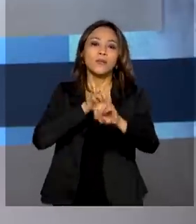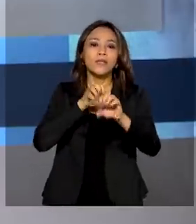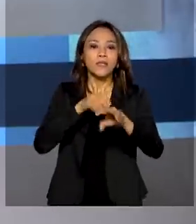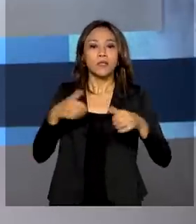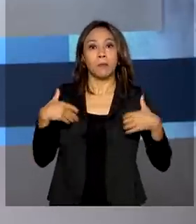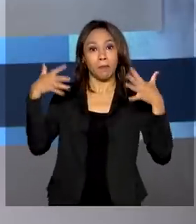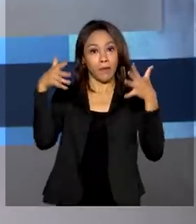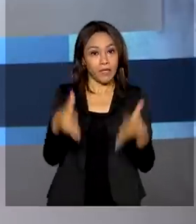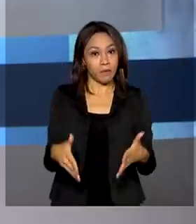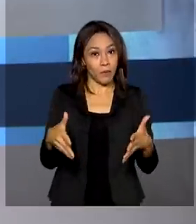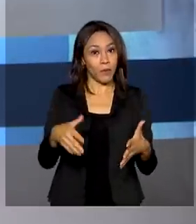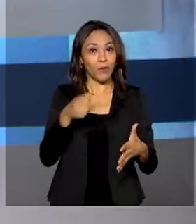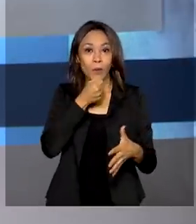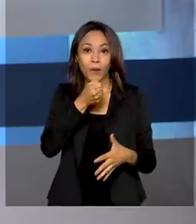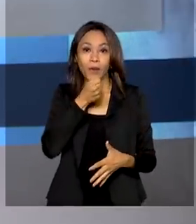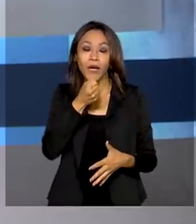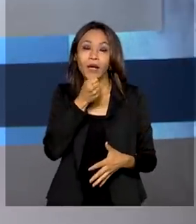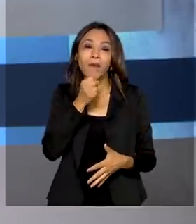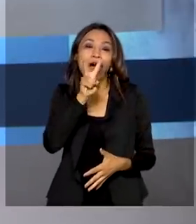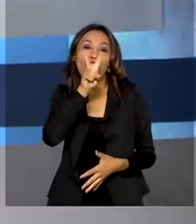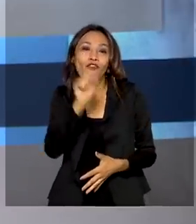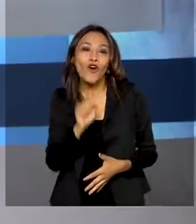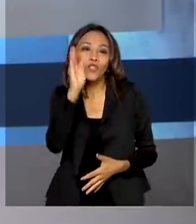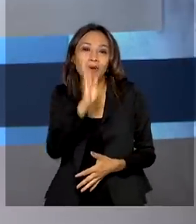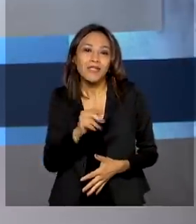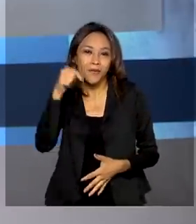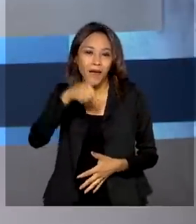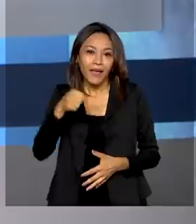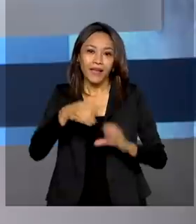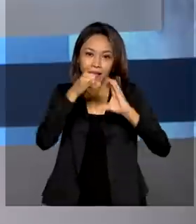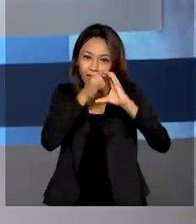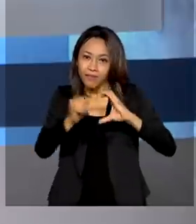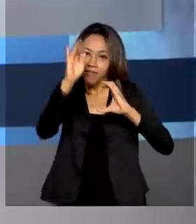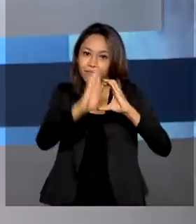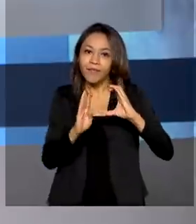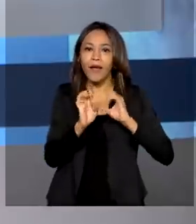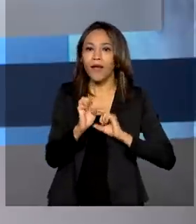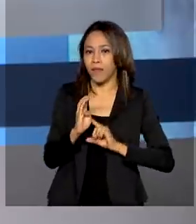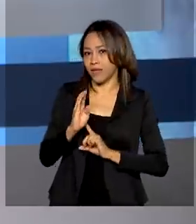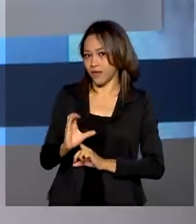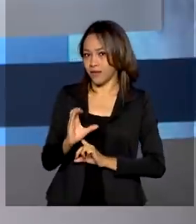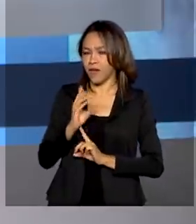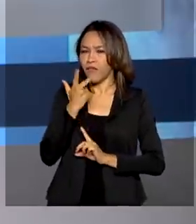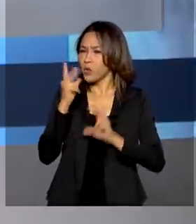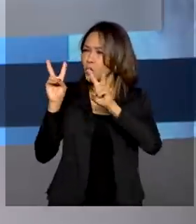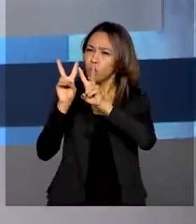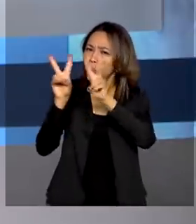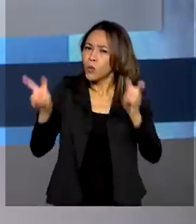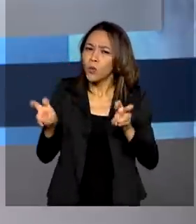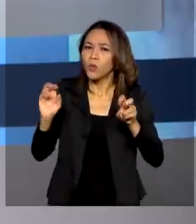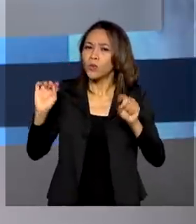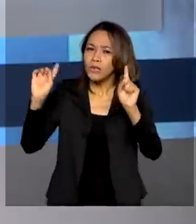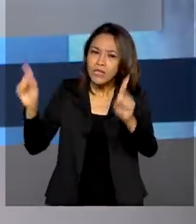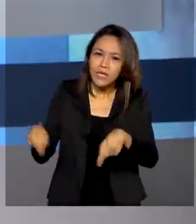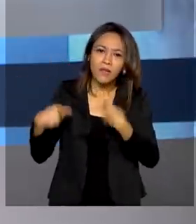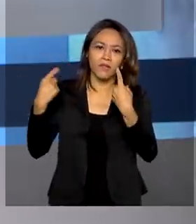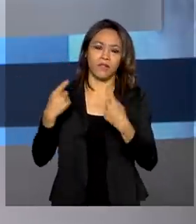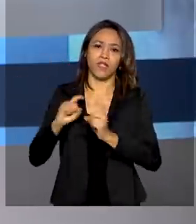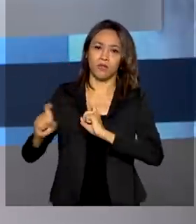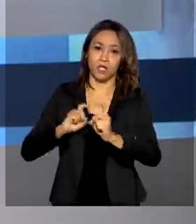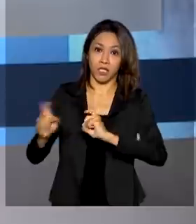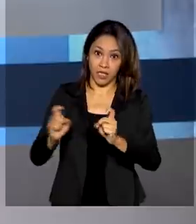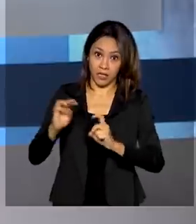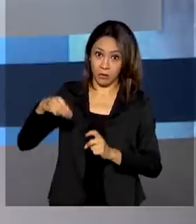programa A Voz do Brasil, na sede da EBC em Brasília. O ministro falou sobre temas como os desafios da gestão do MEC